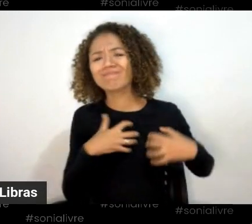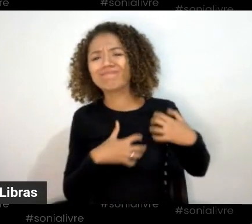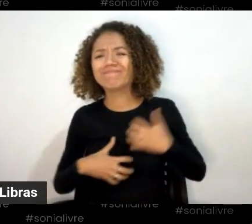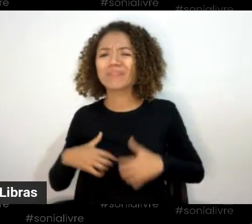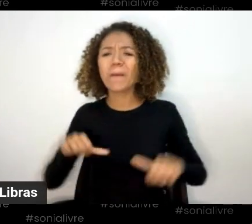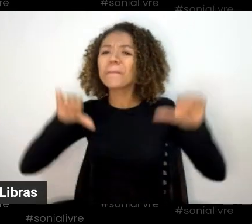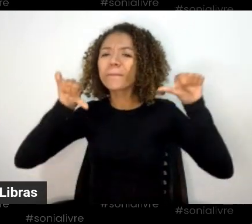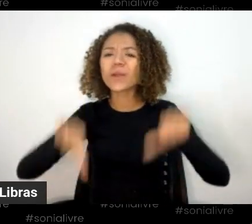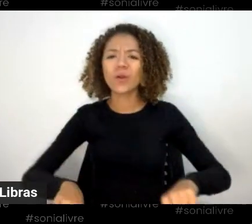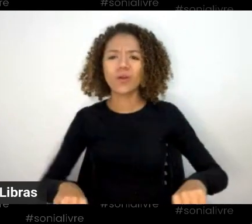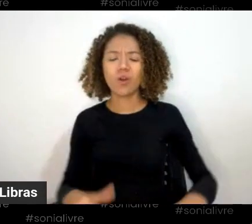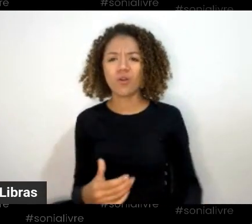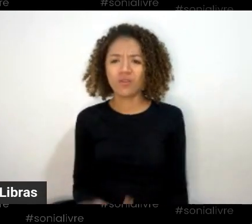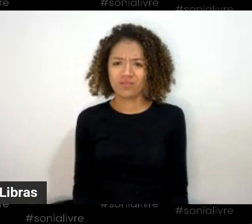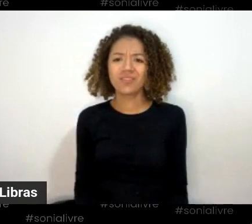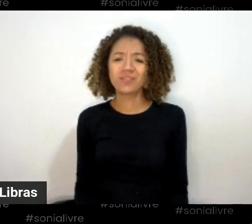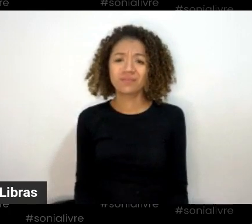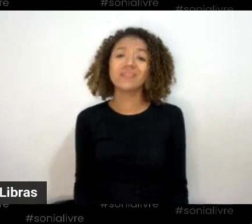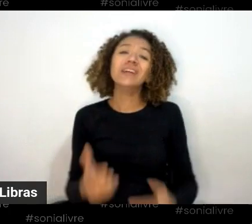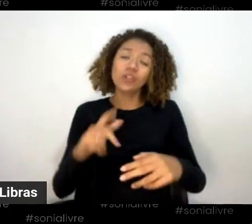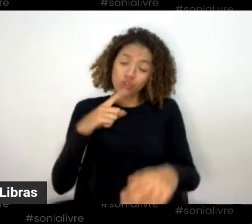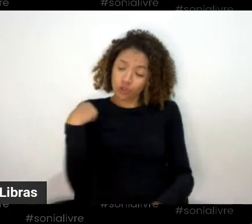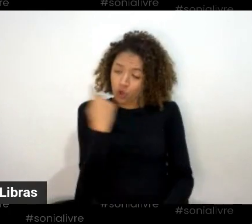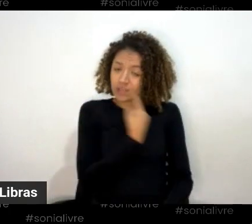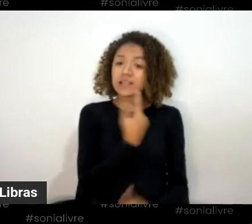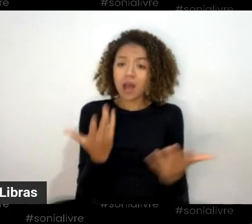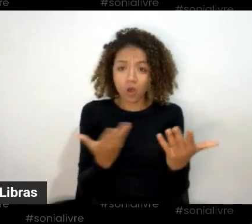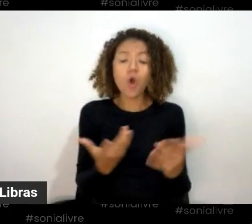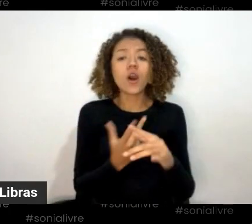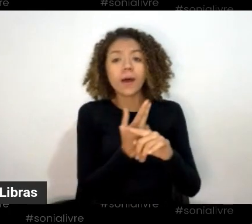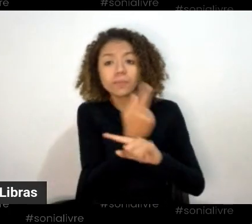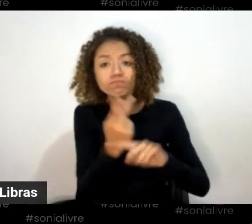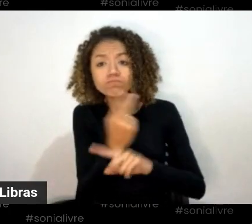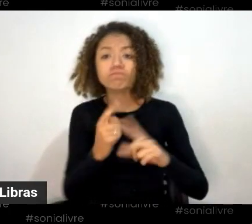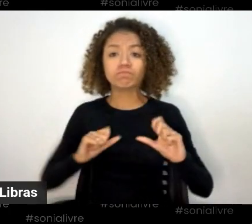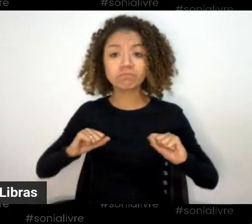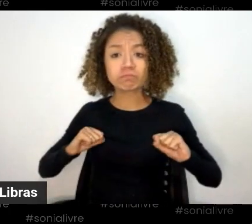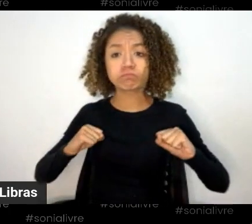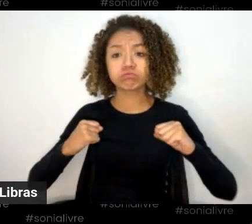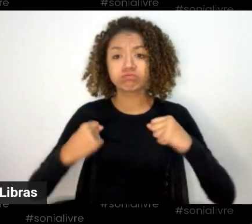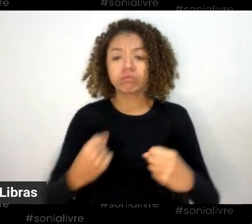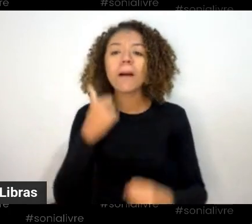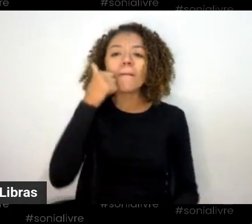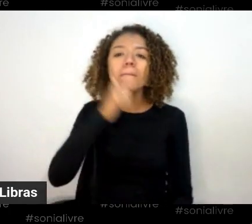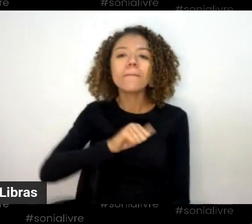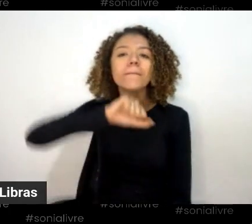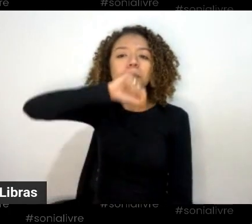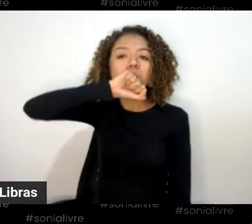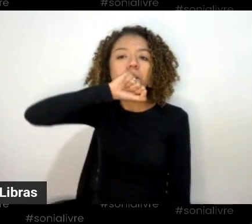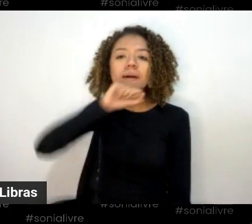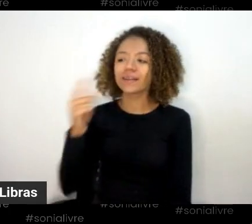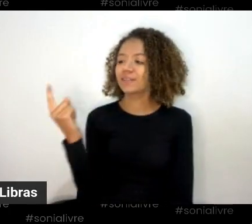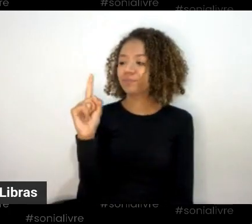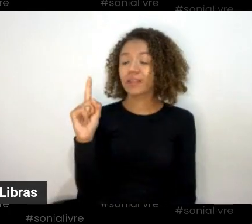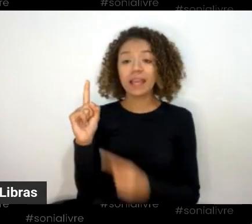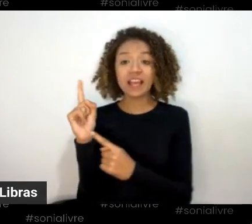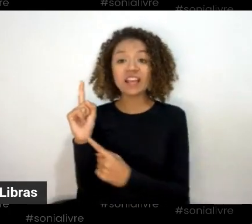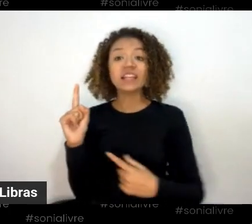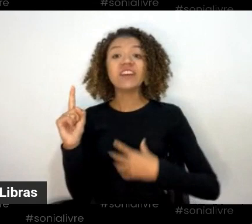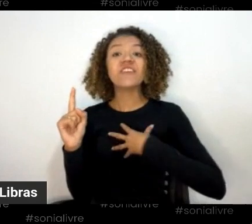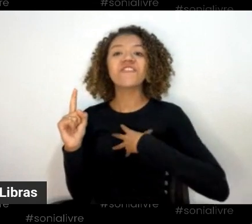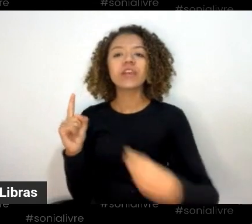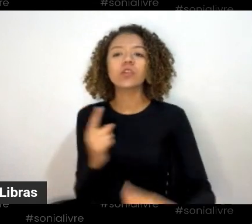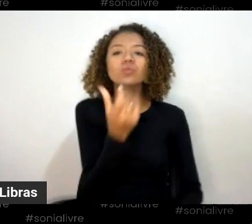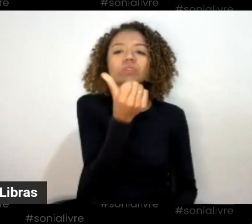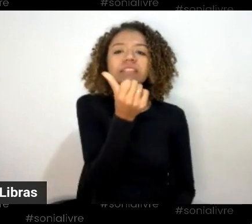assim, o Abraão. A gente está nessa busca, nós estamos nessa luta, que era da minha mãe, porque minha mãe tinha seis filhos aqui, mas era como se ela não tivesse.